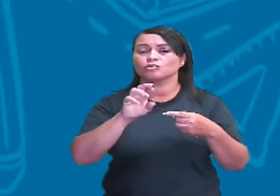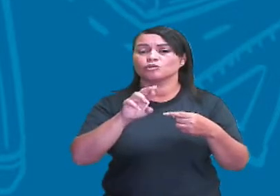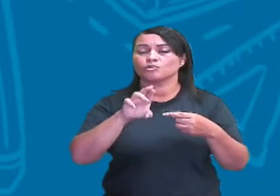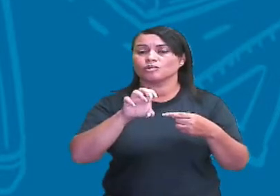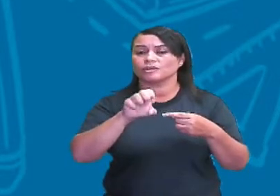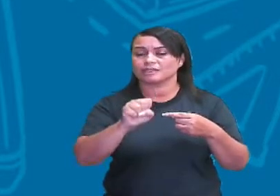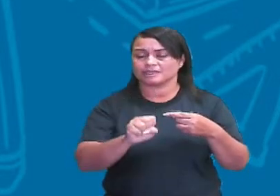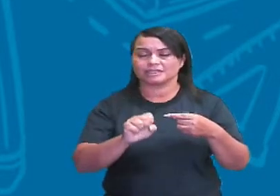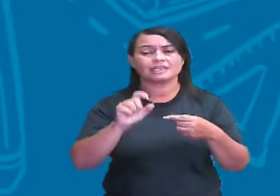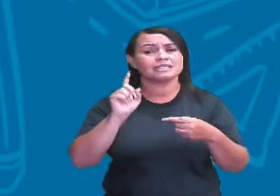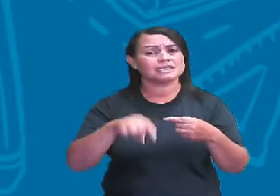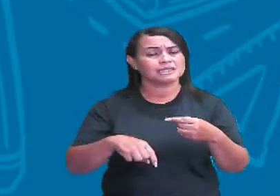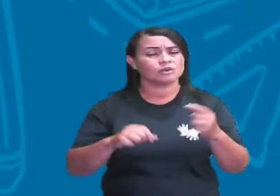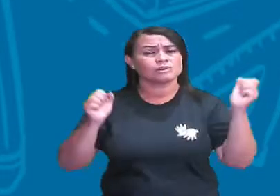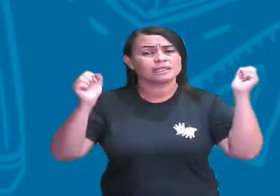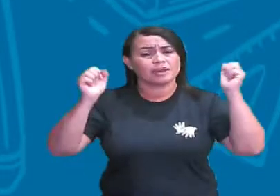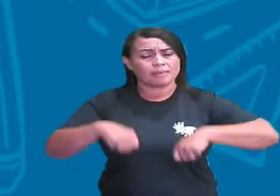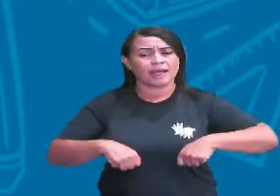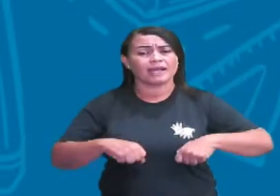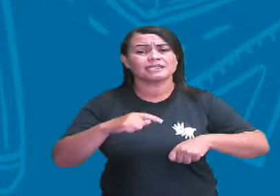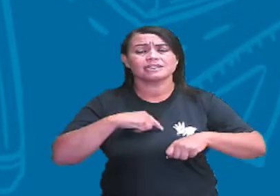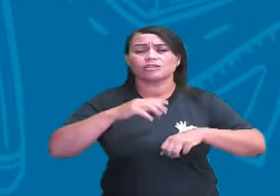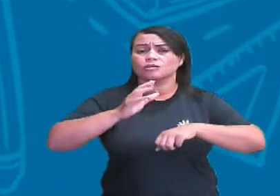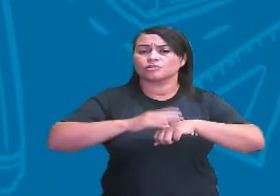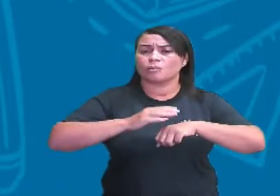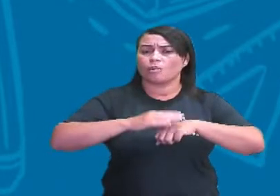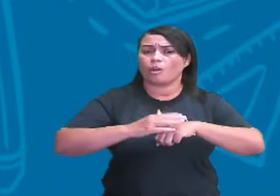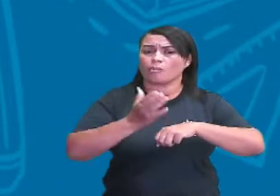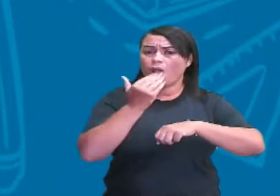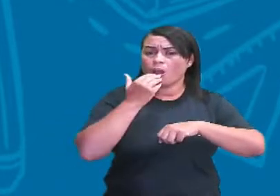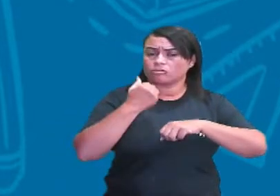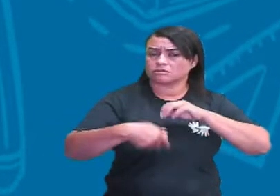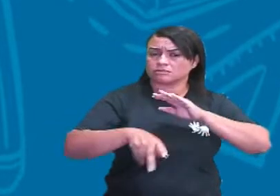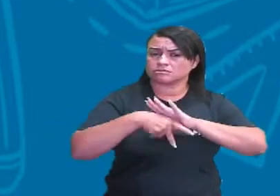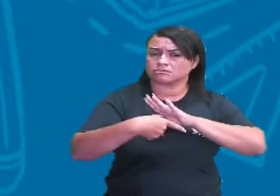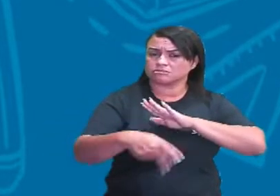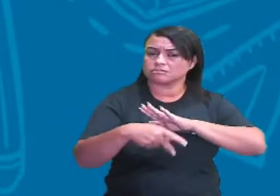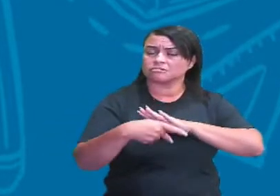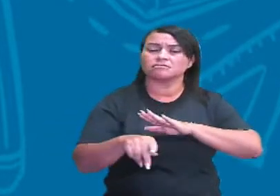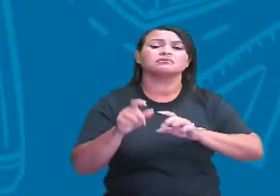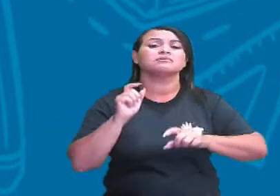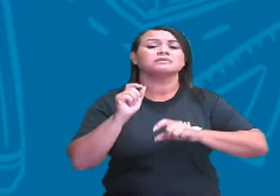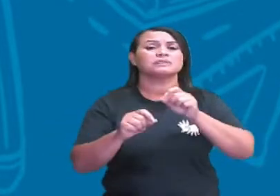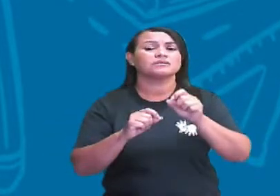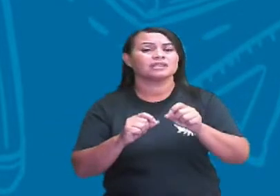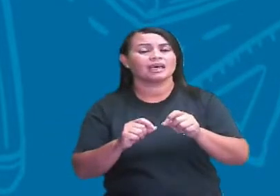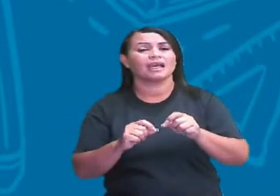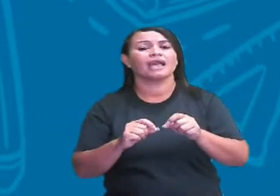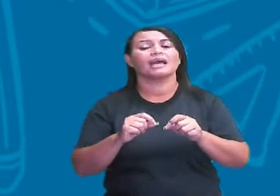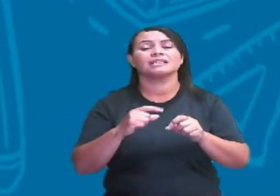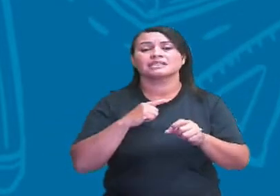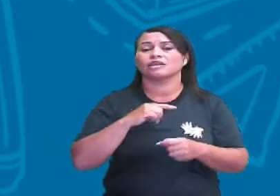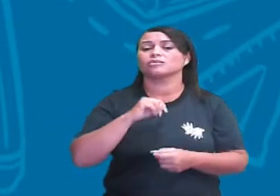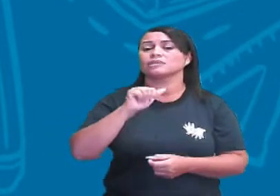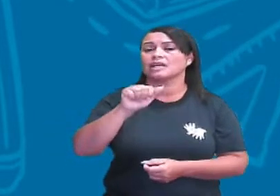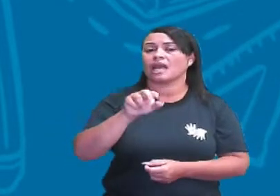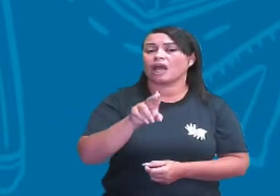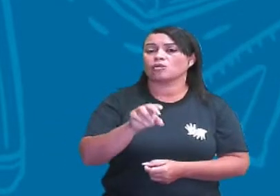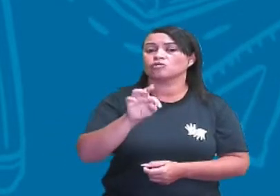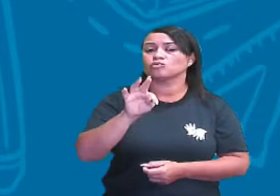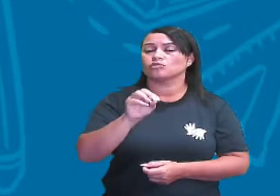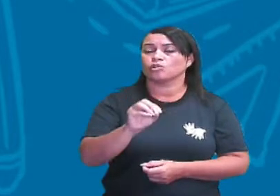organismos capazes de produzir o seu próprio alimento, ou seja, são organismos autotróficos.